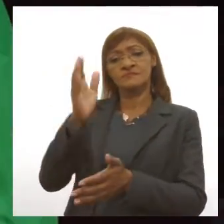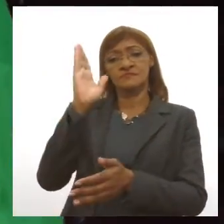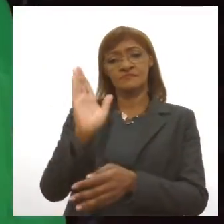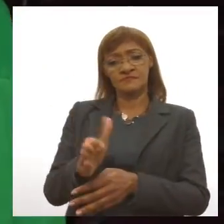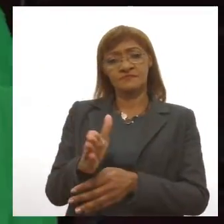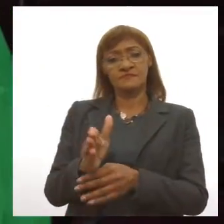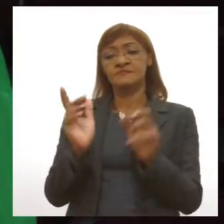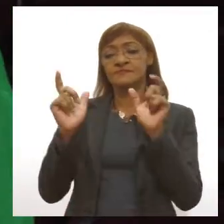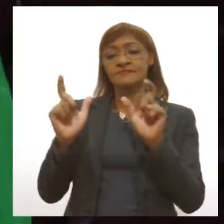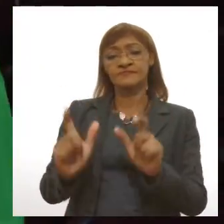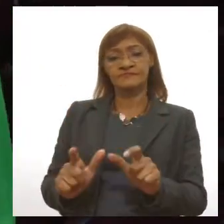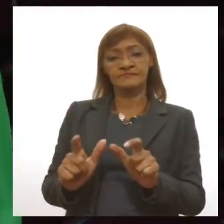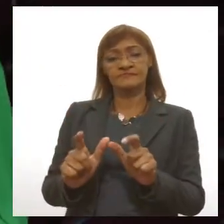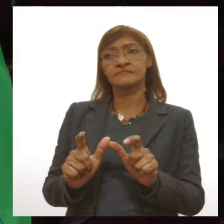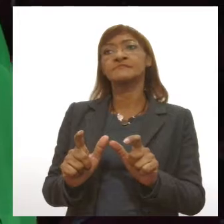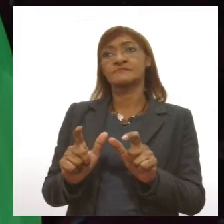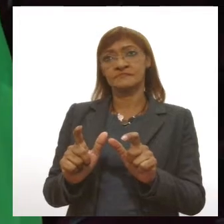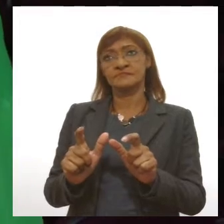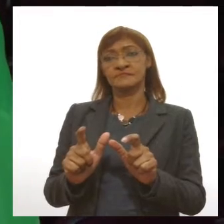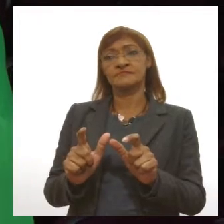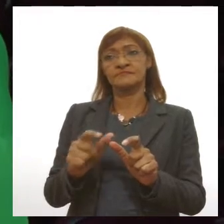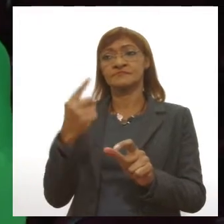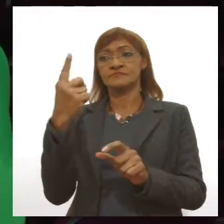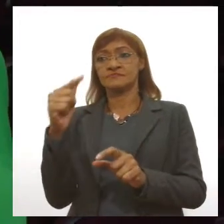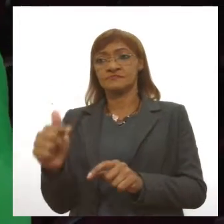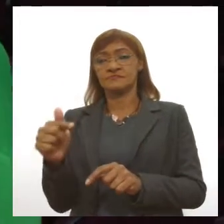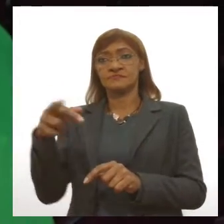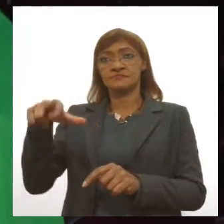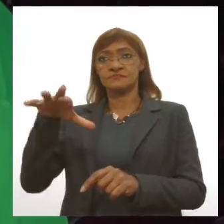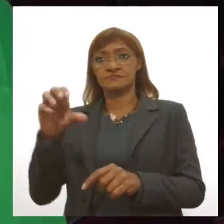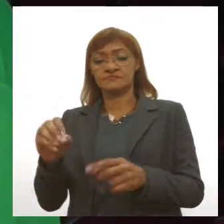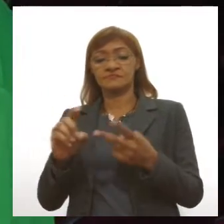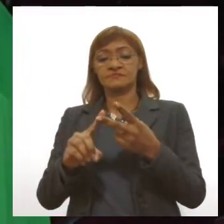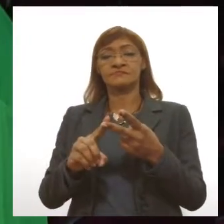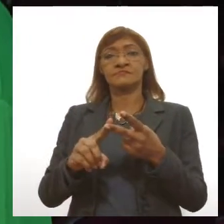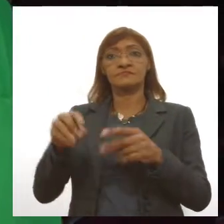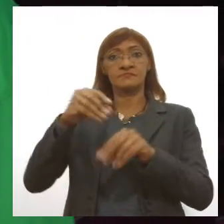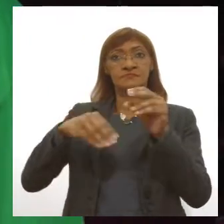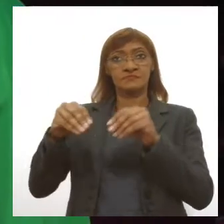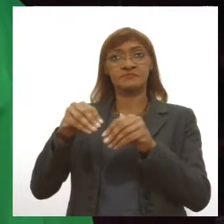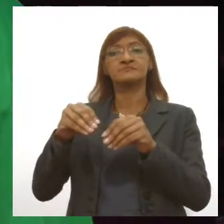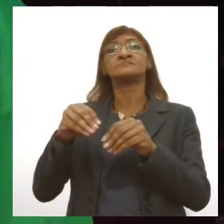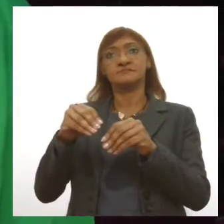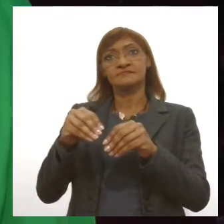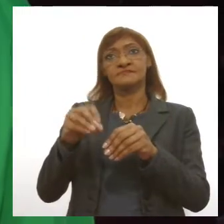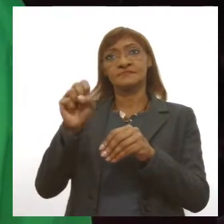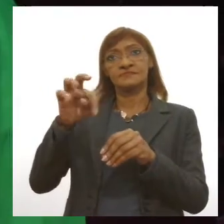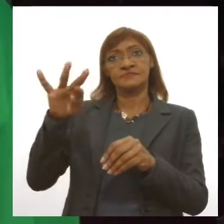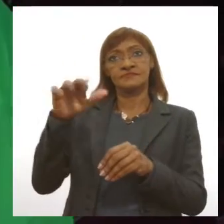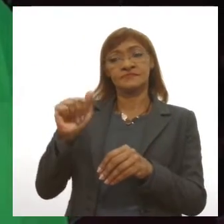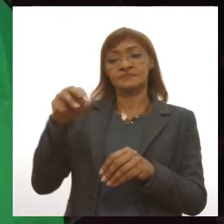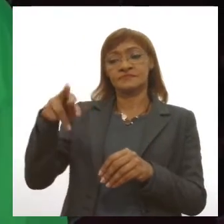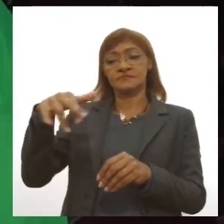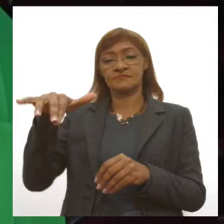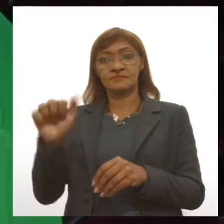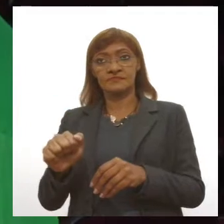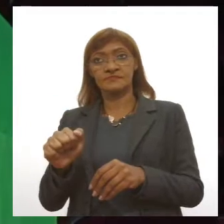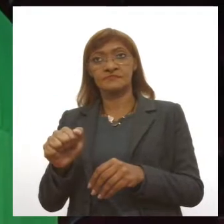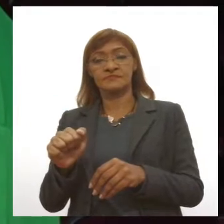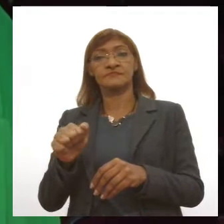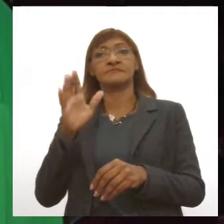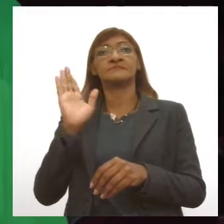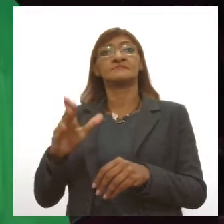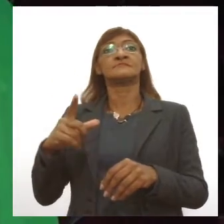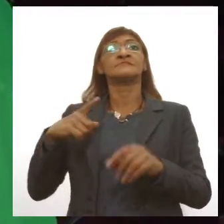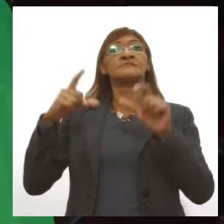CRAS dos bárrios 17 de Março e Santa Maria, e os cursos serão ofertados na Fundate, do bárrio